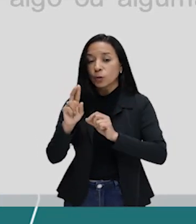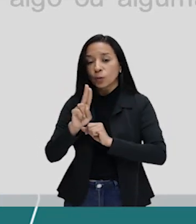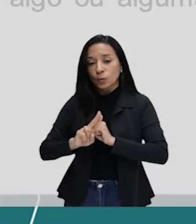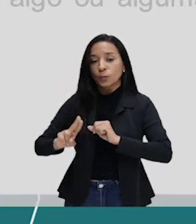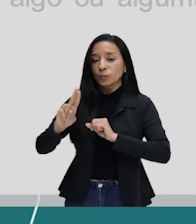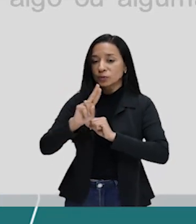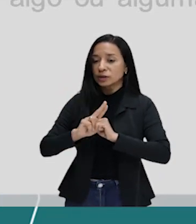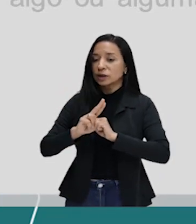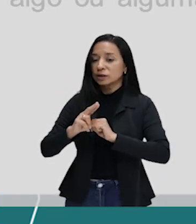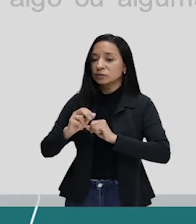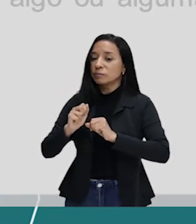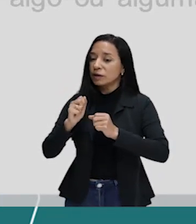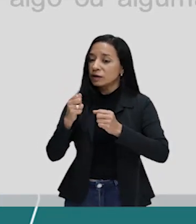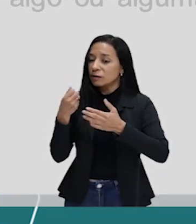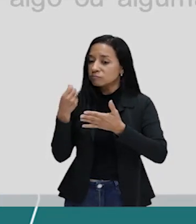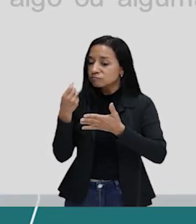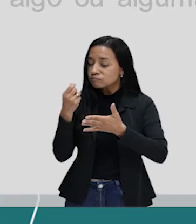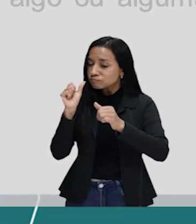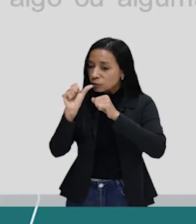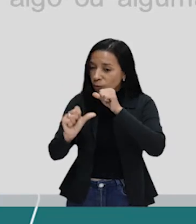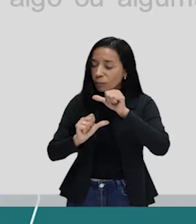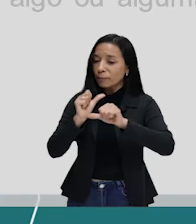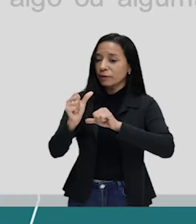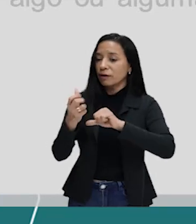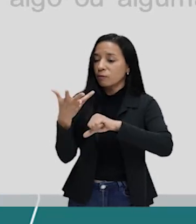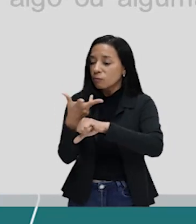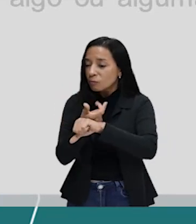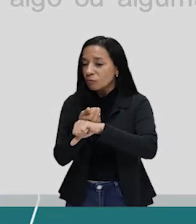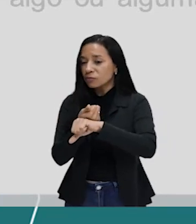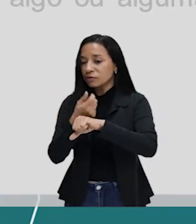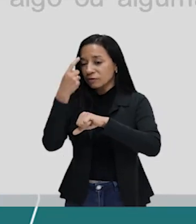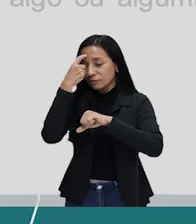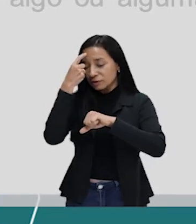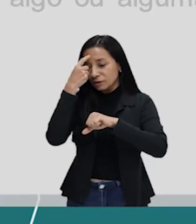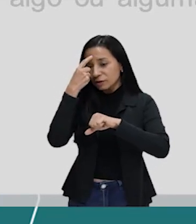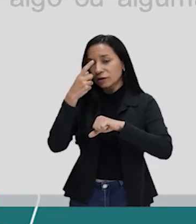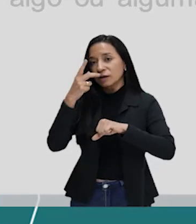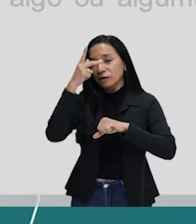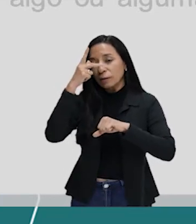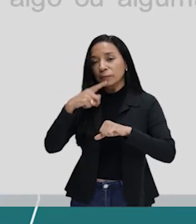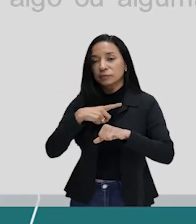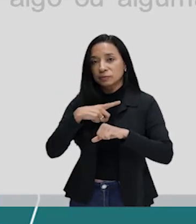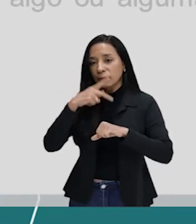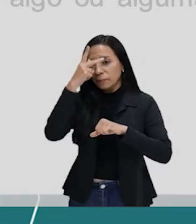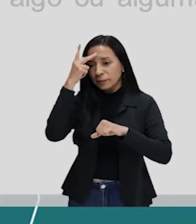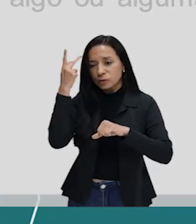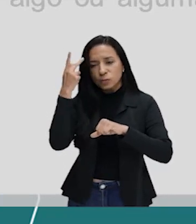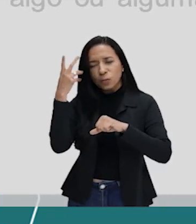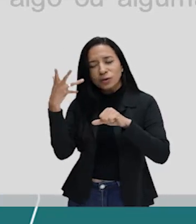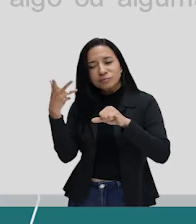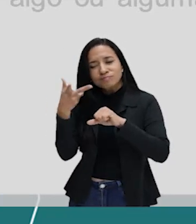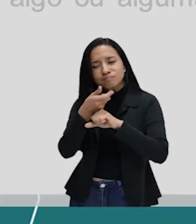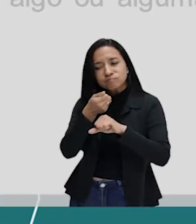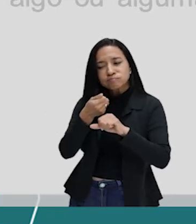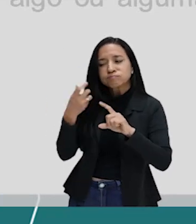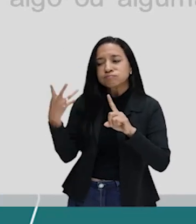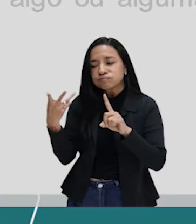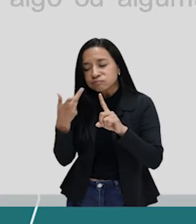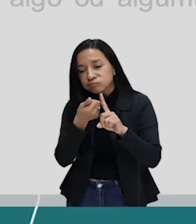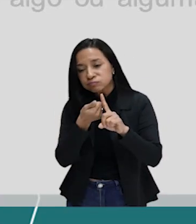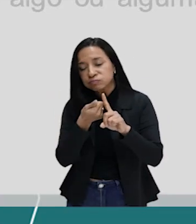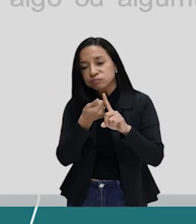alguma ideia. Então, tomem muito cuidado. Tem muita gente aí sendo persuadida, tem muita gente aí sendo